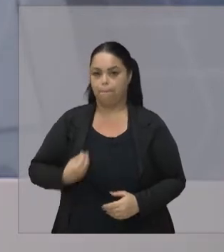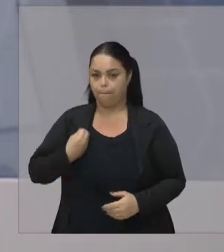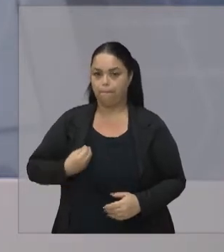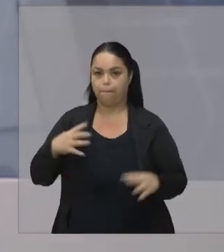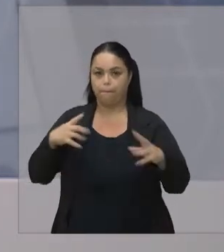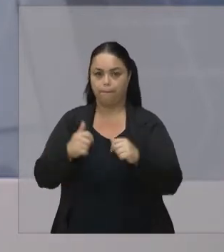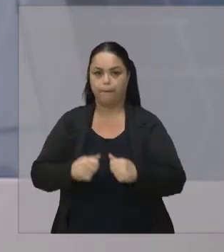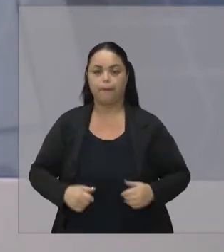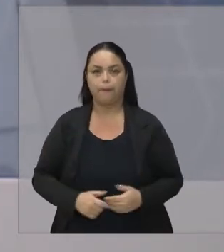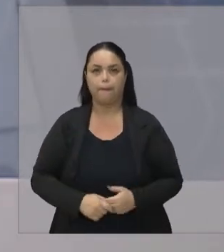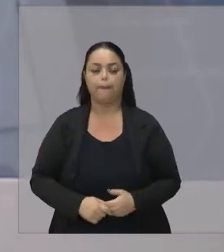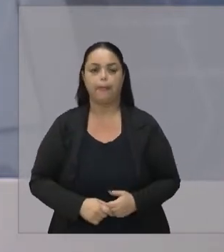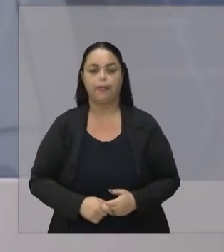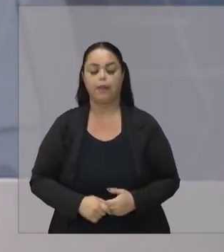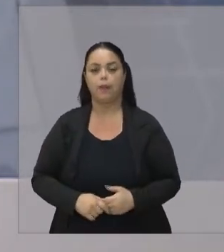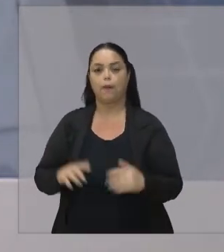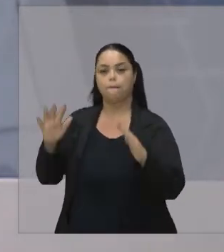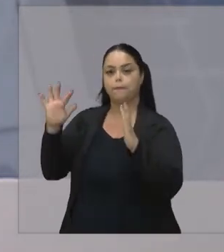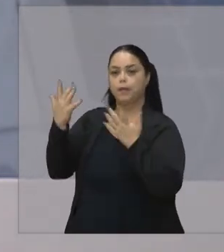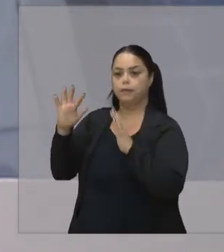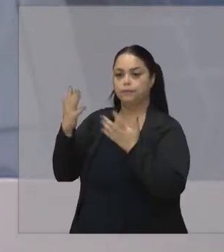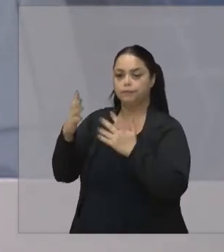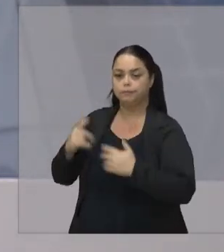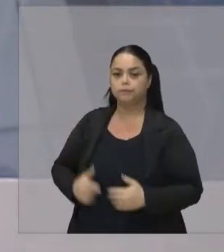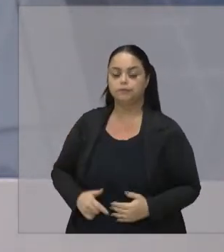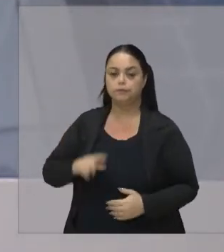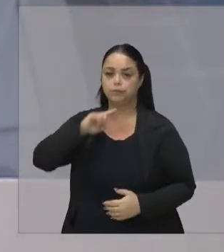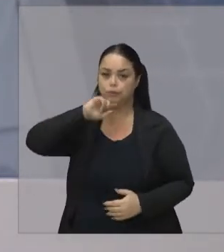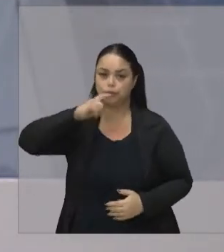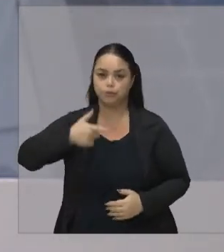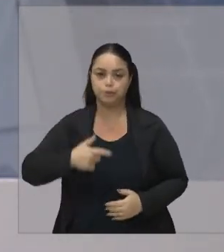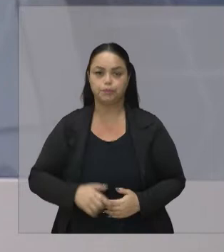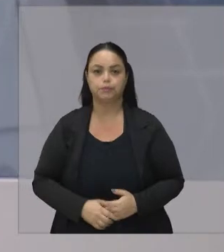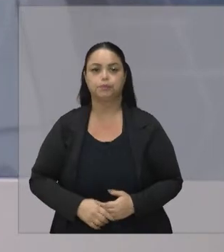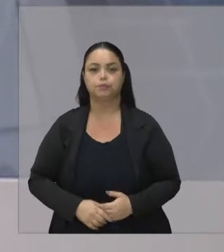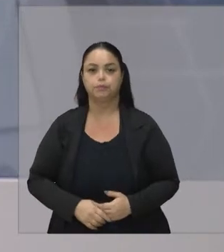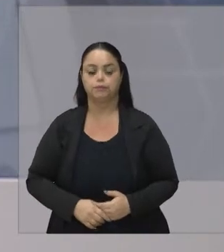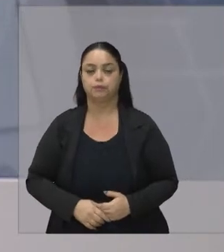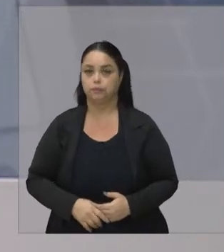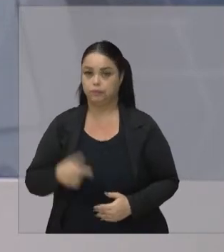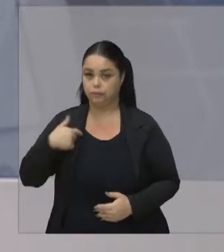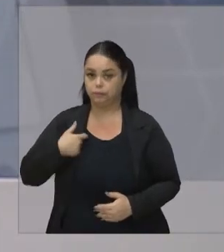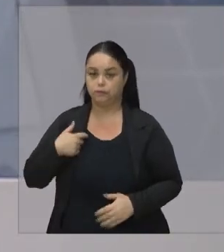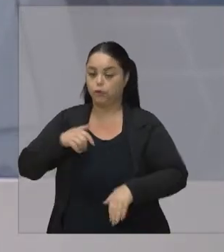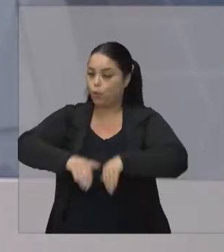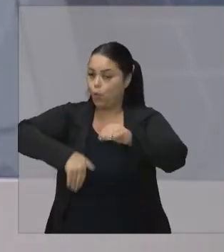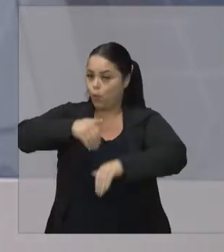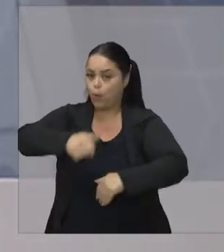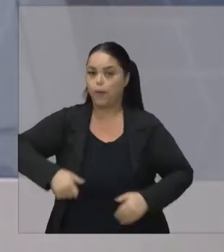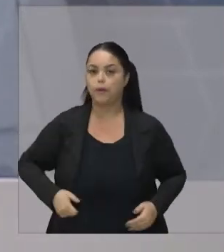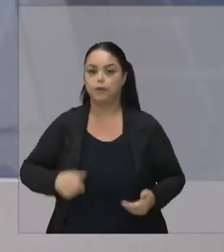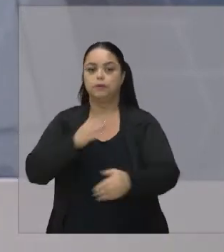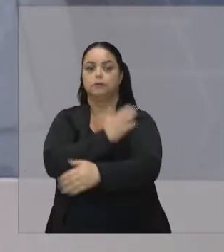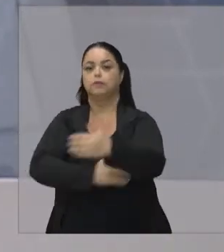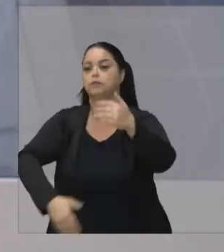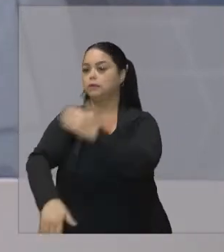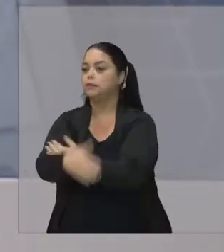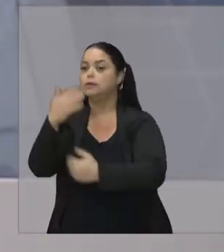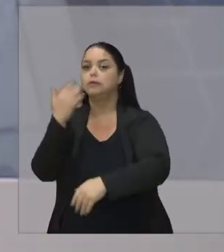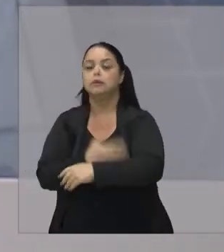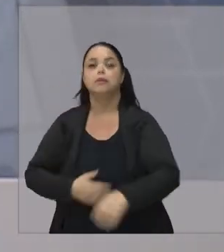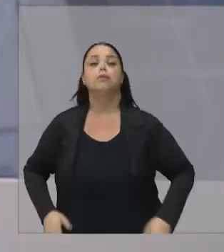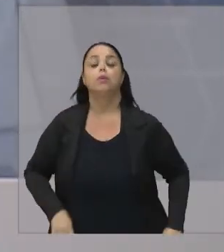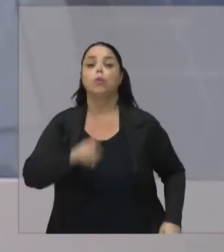nós Os parabéns Não só pelas conquistas Na natação No paradesporto Mas uma